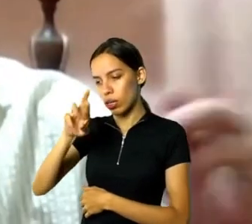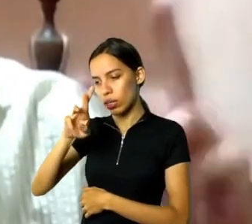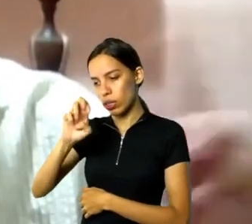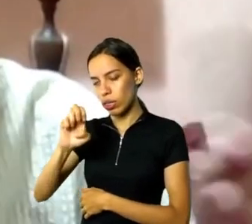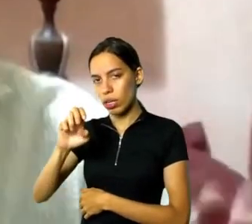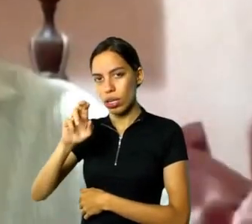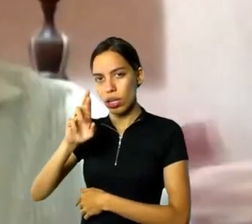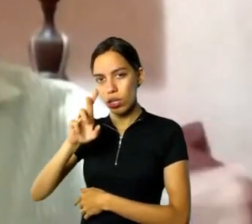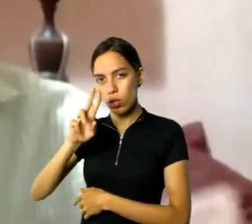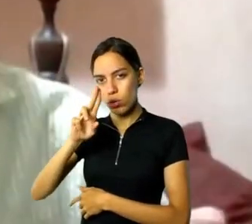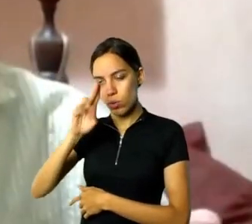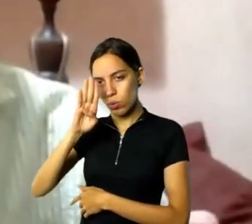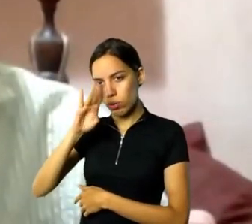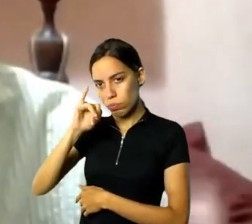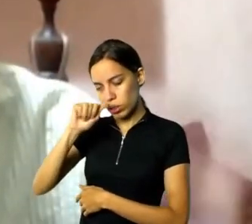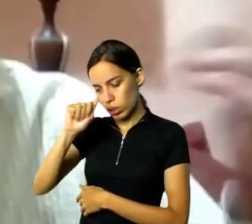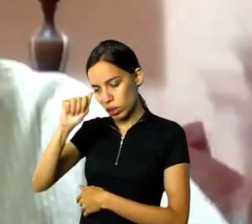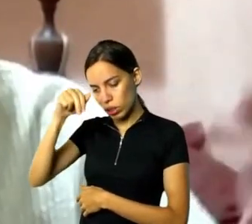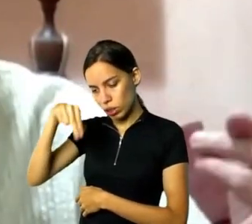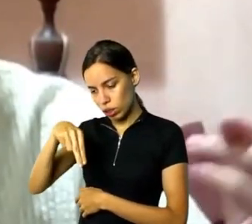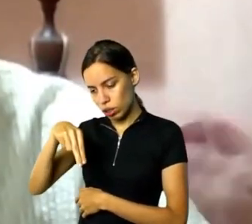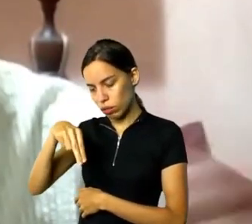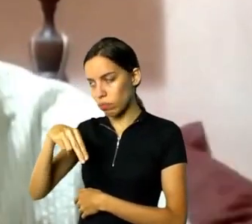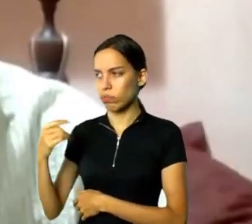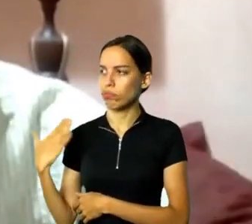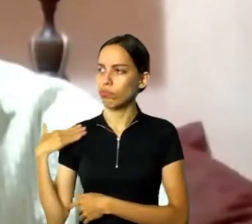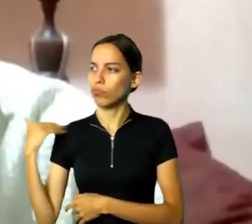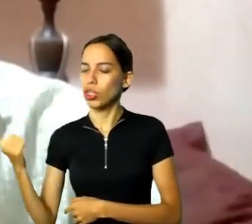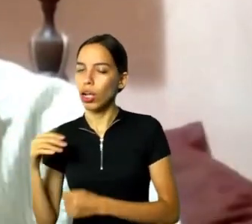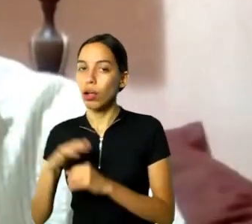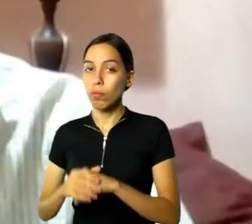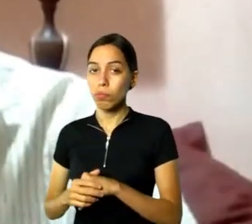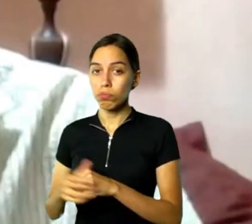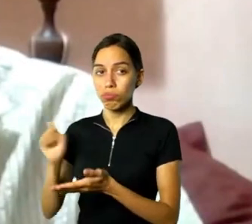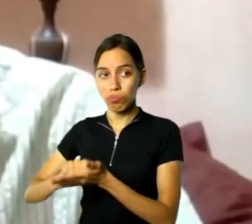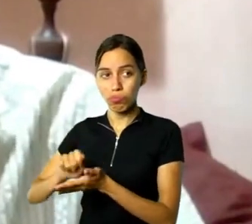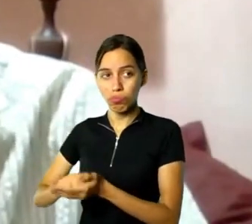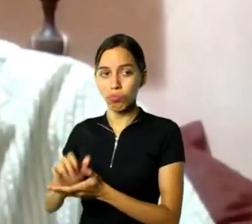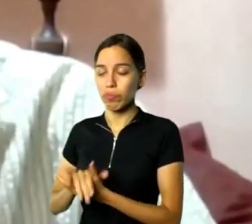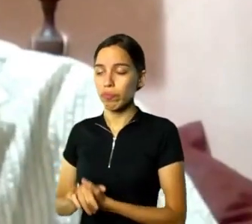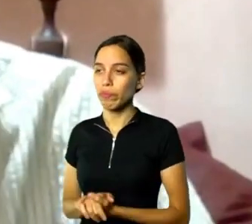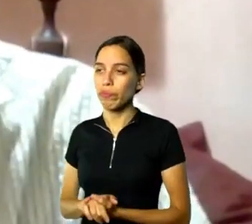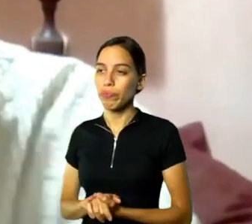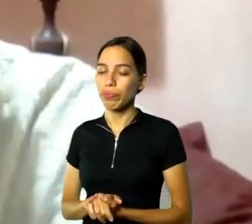E, no caso da editora, a Silvia Rubião e o Zé Eduardo Gonçalves.